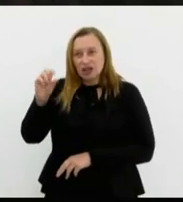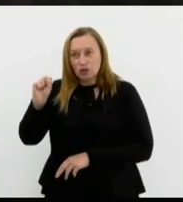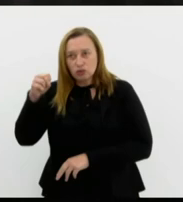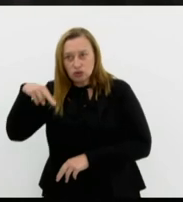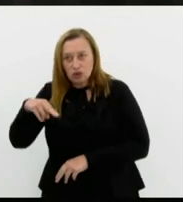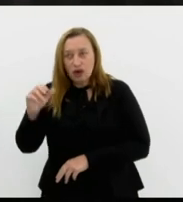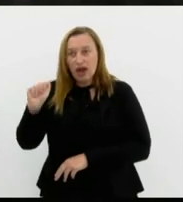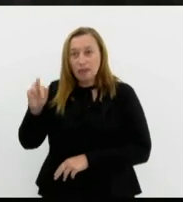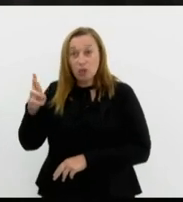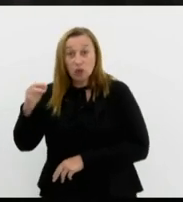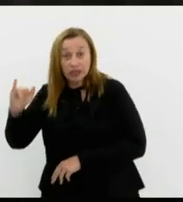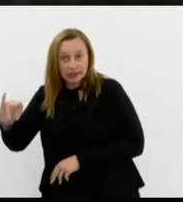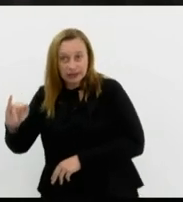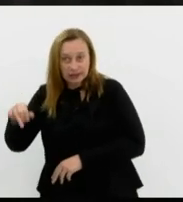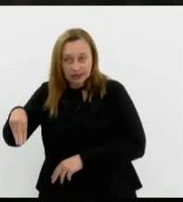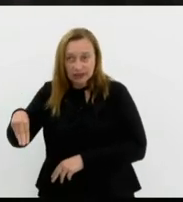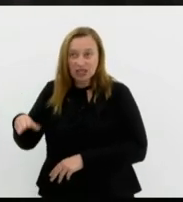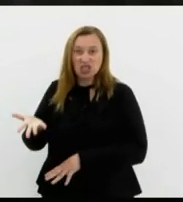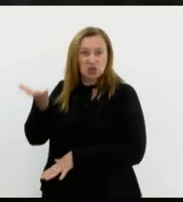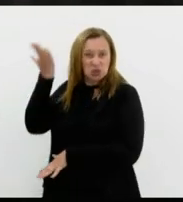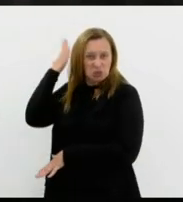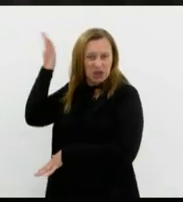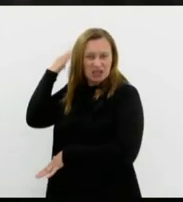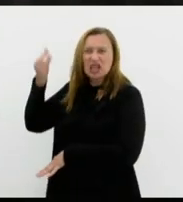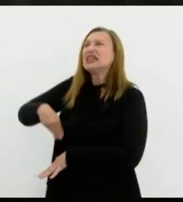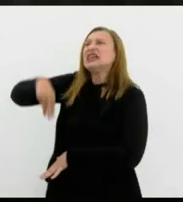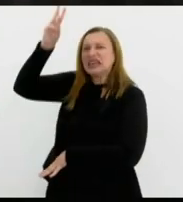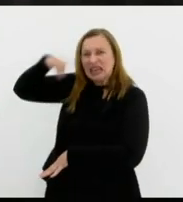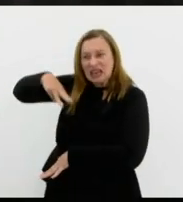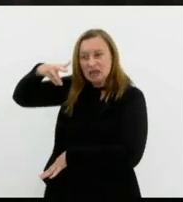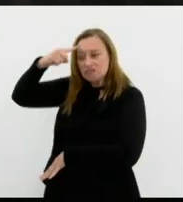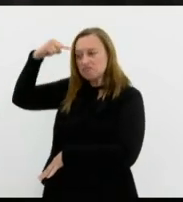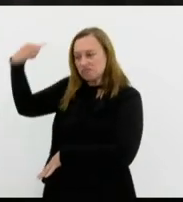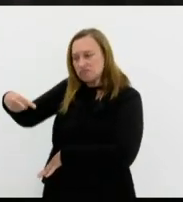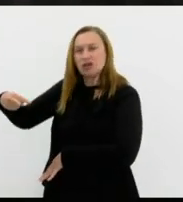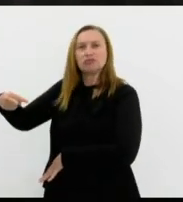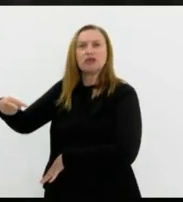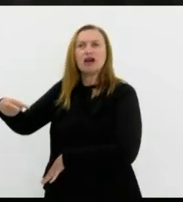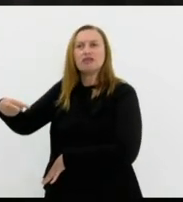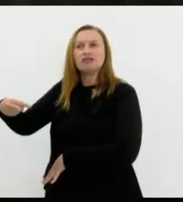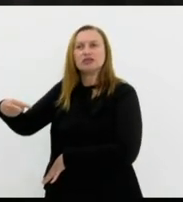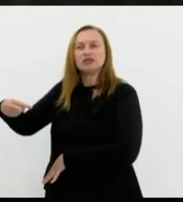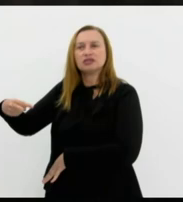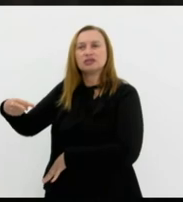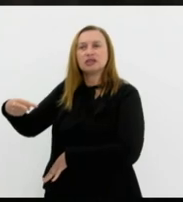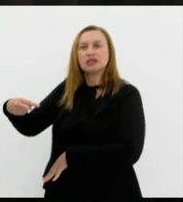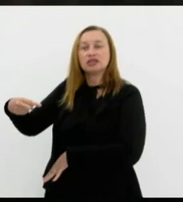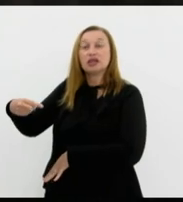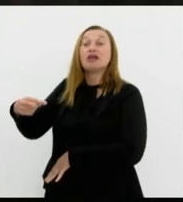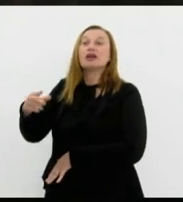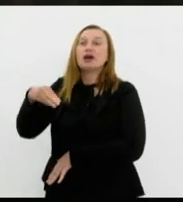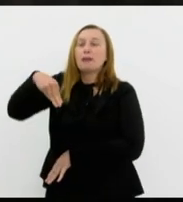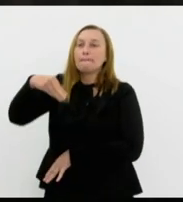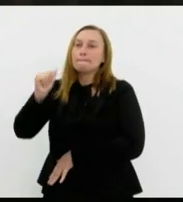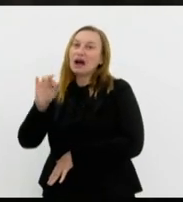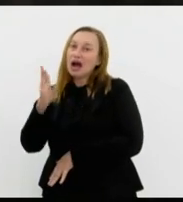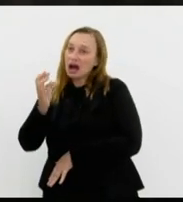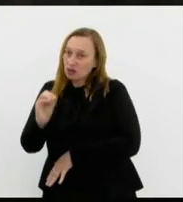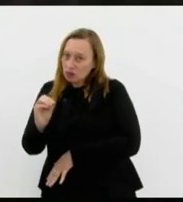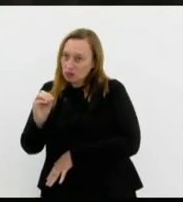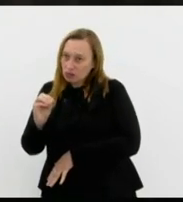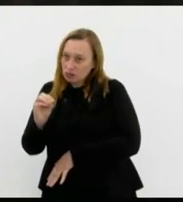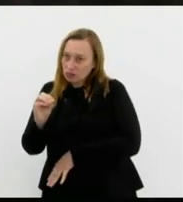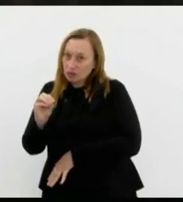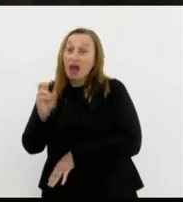E naquela época quem mandava no Celso Amorim era o Marco Aurélio Garcia top top